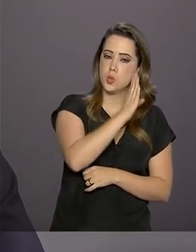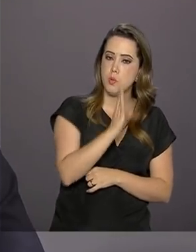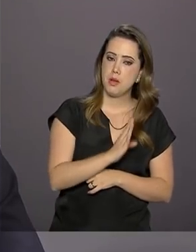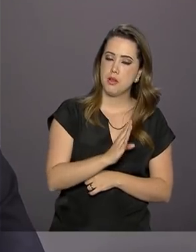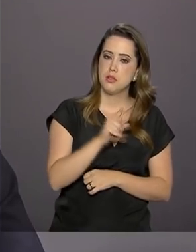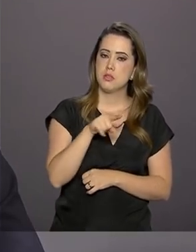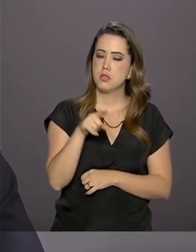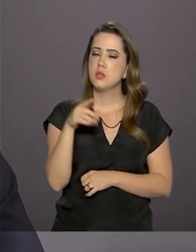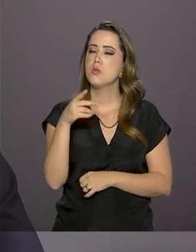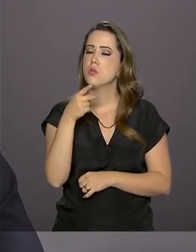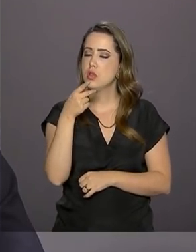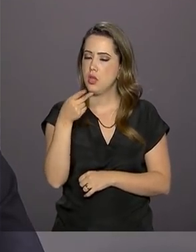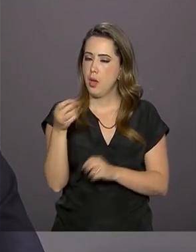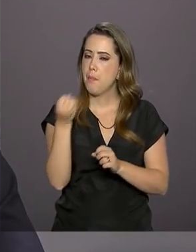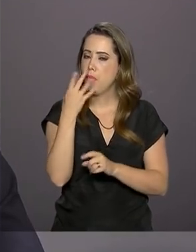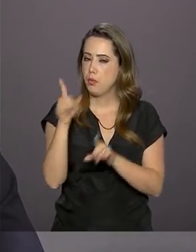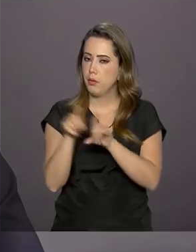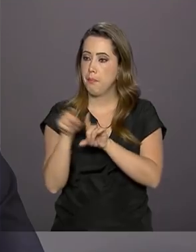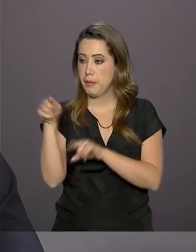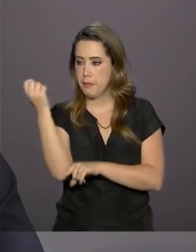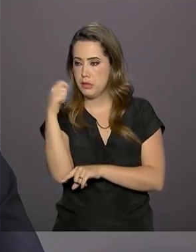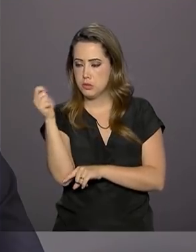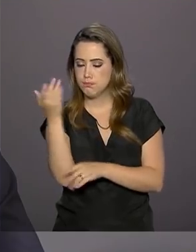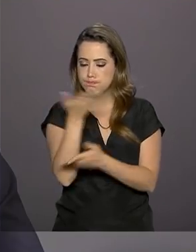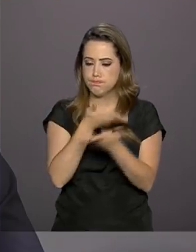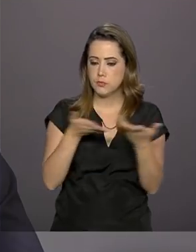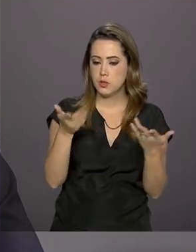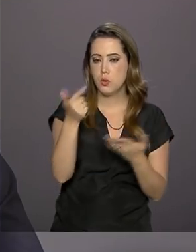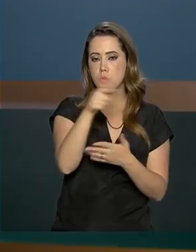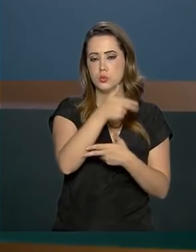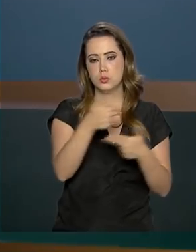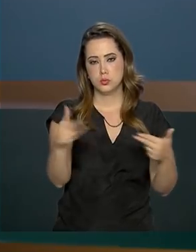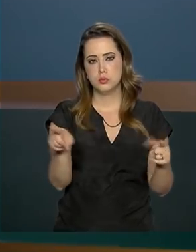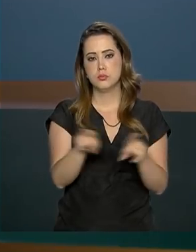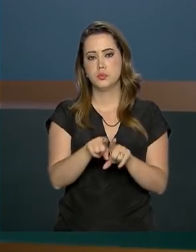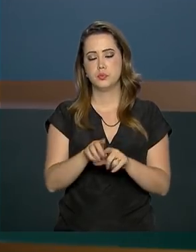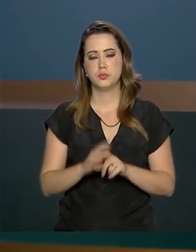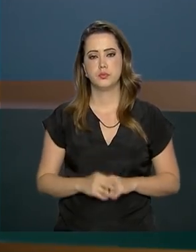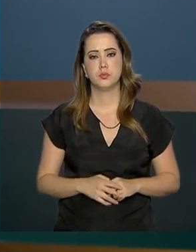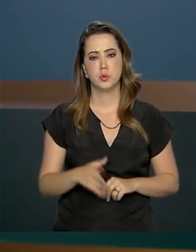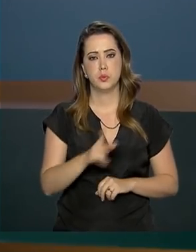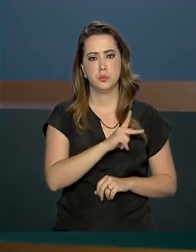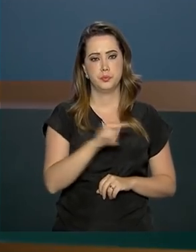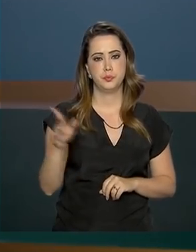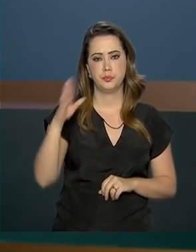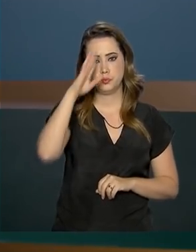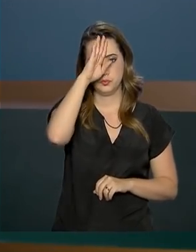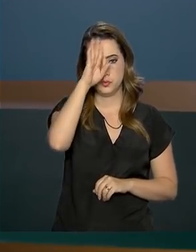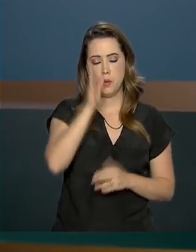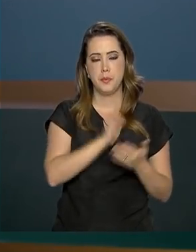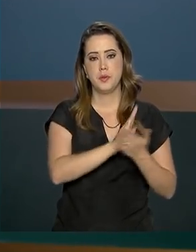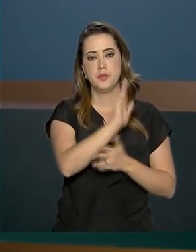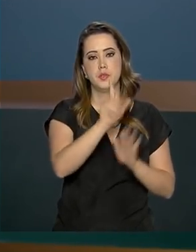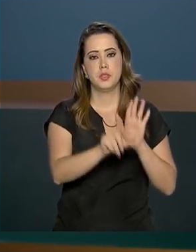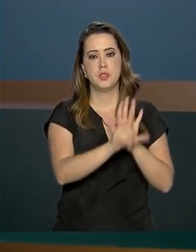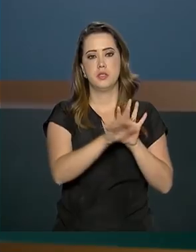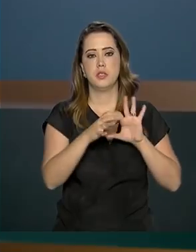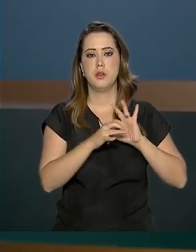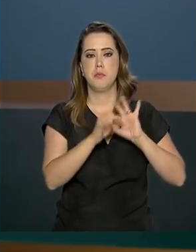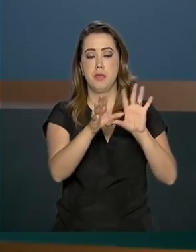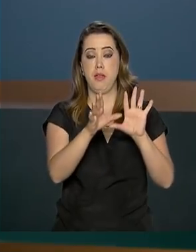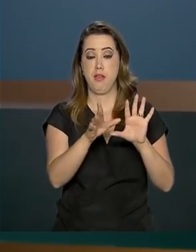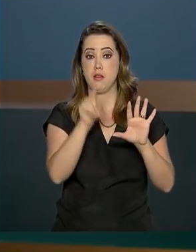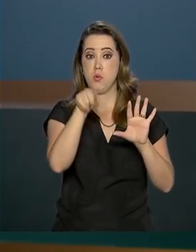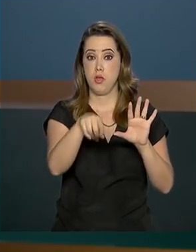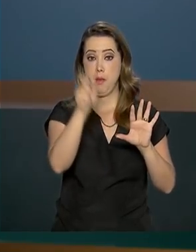a Argentina, entre tantas outras coisas. O presidente Jair Bolsonaro sancionou a lei que autoriza